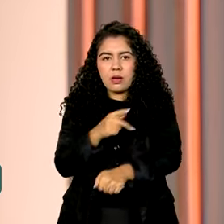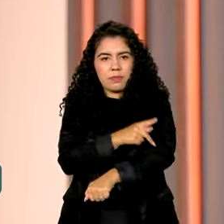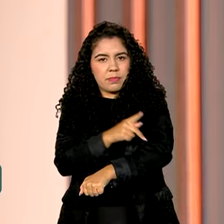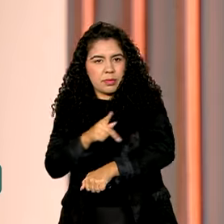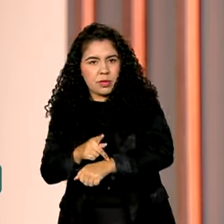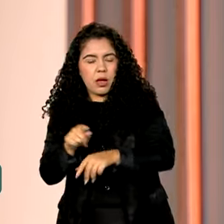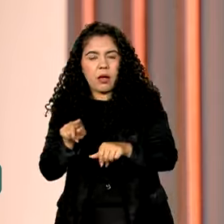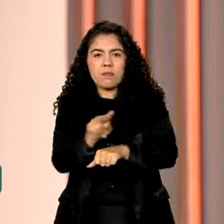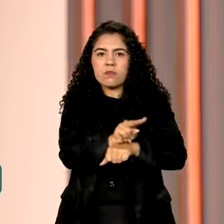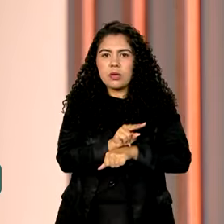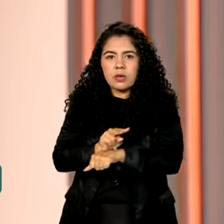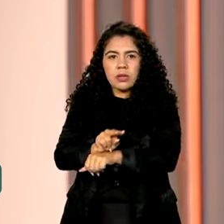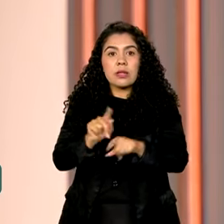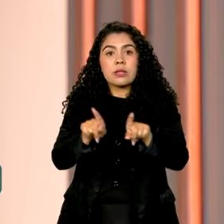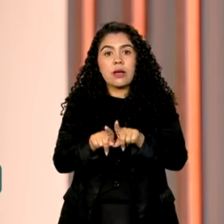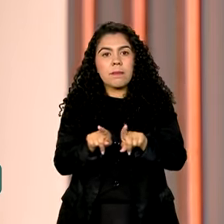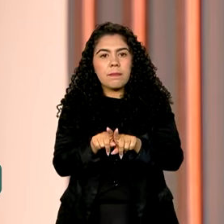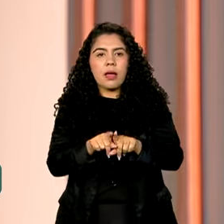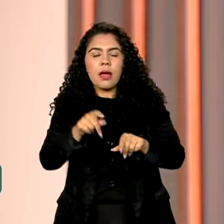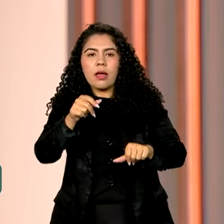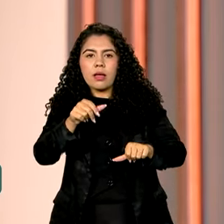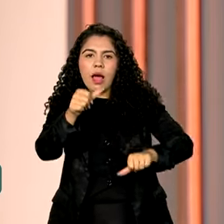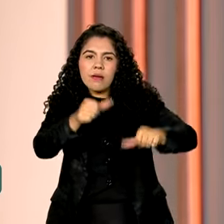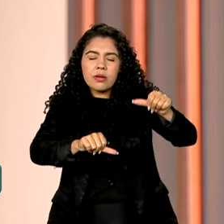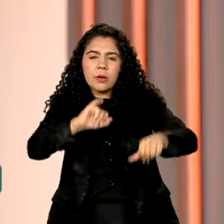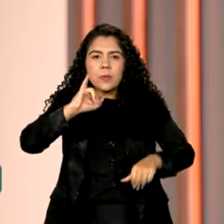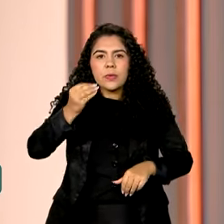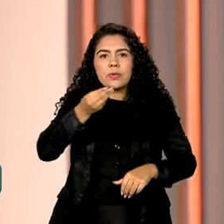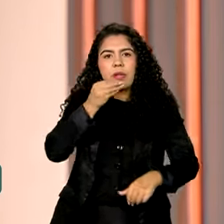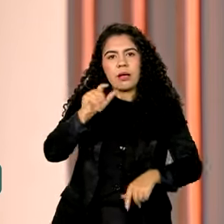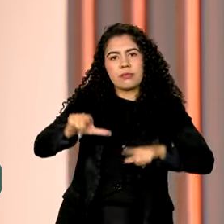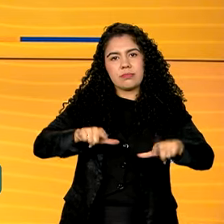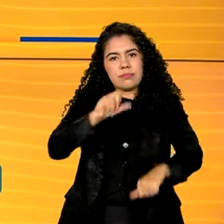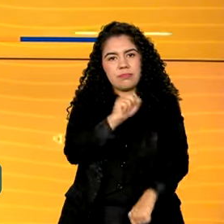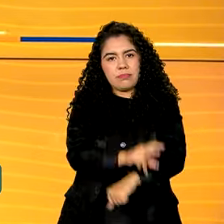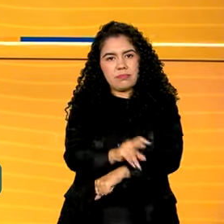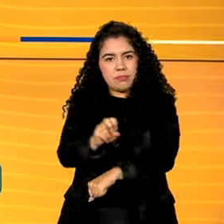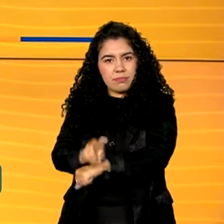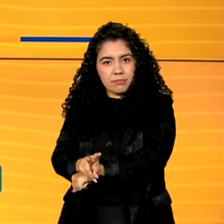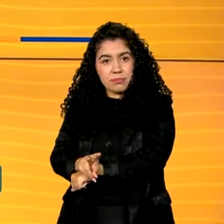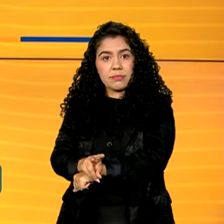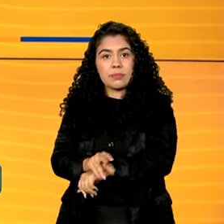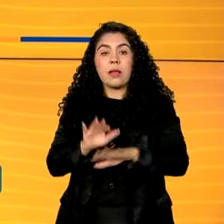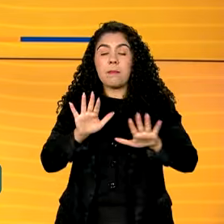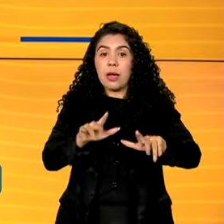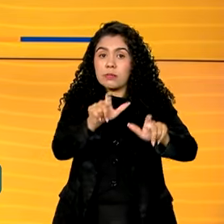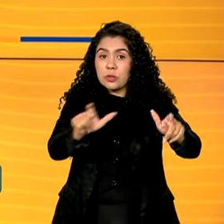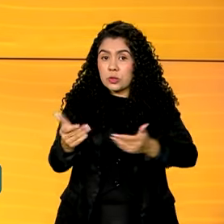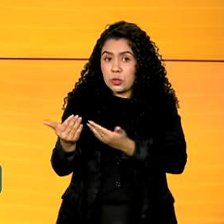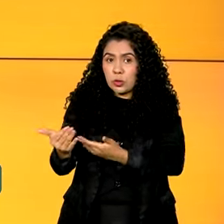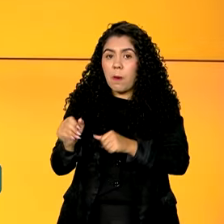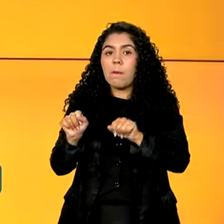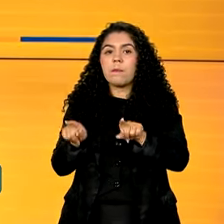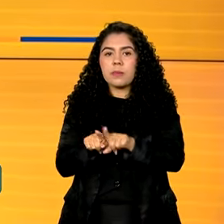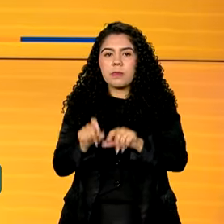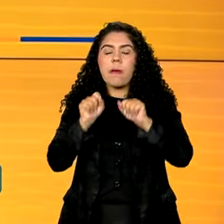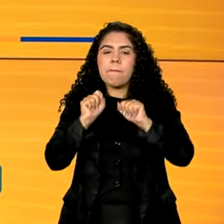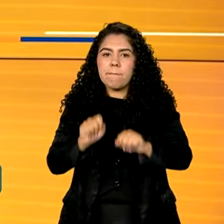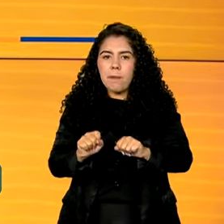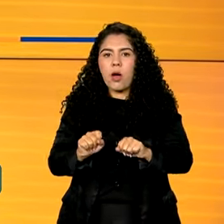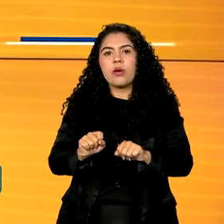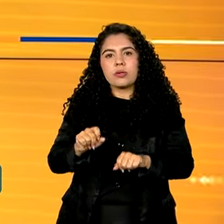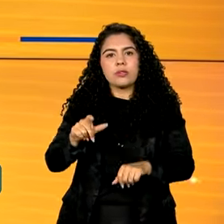monitoramento e avaliação das oportunidades de emprego. Além disso, os jovens poderão acessar cursos